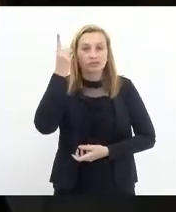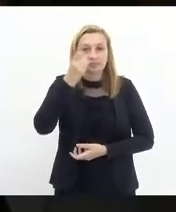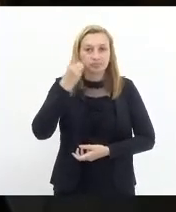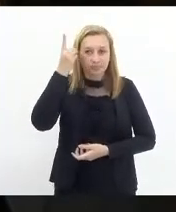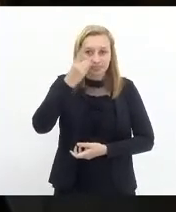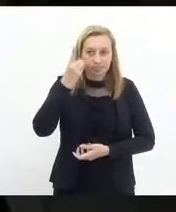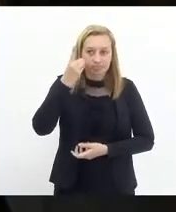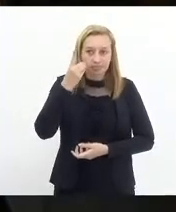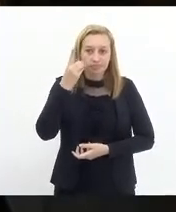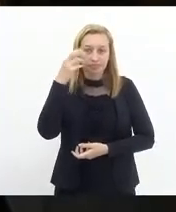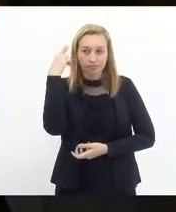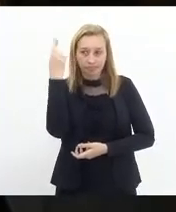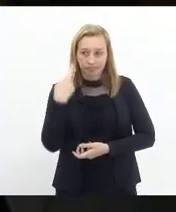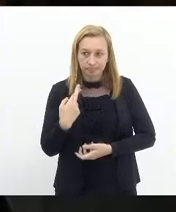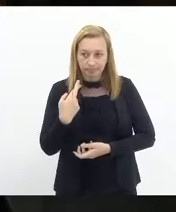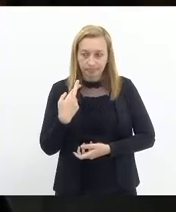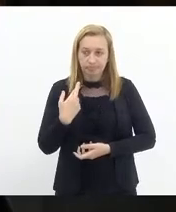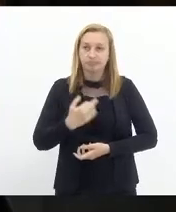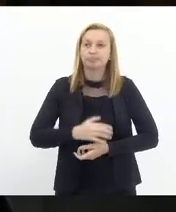Renata,